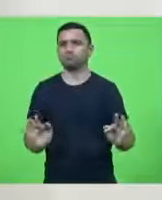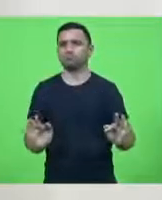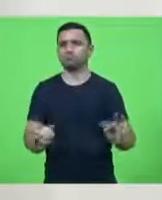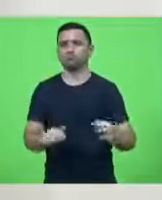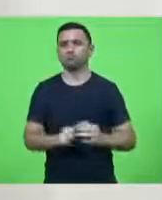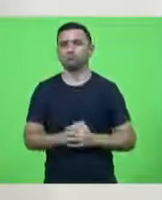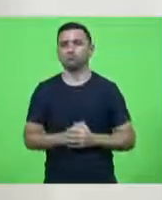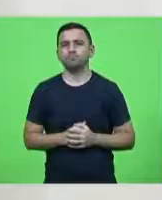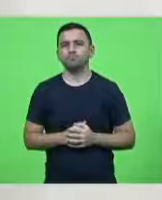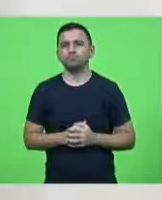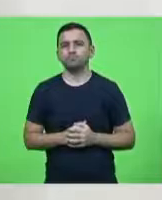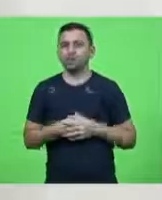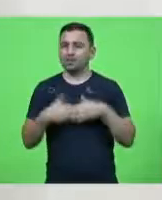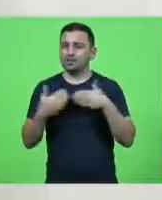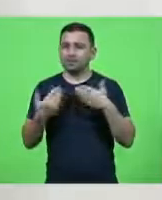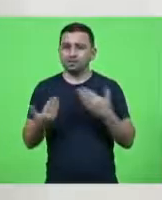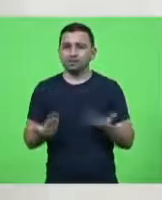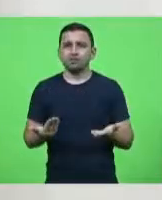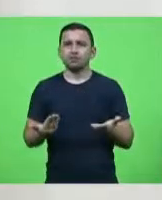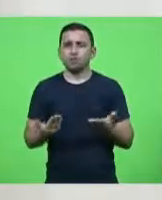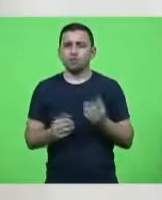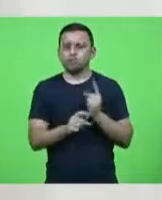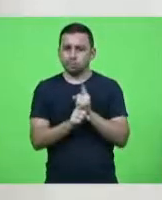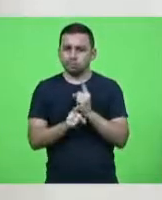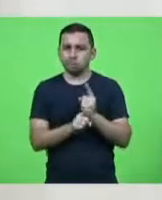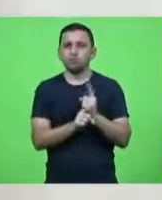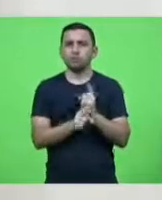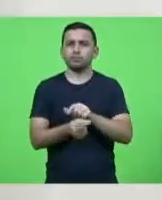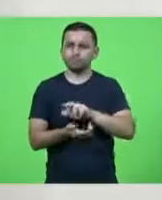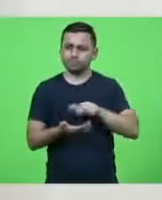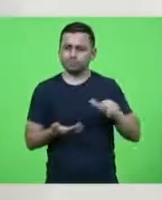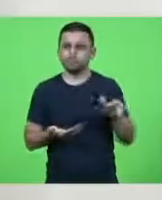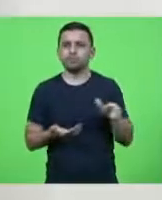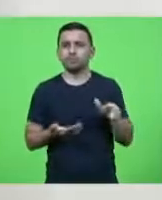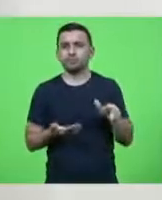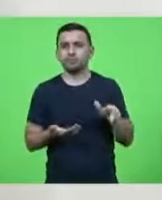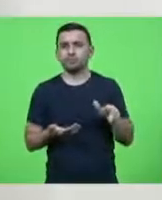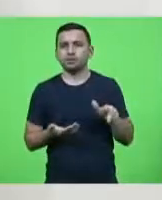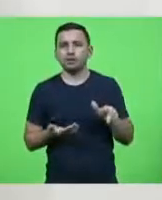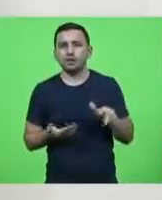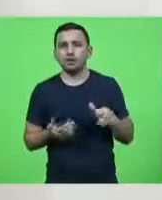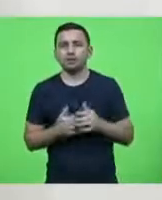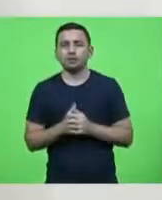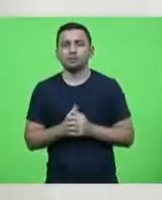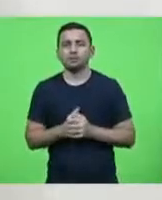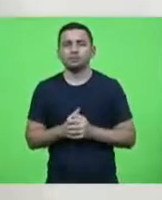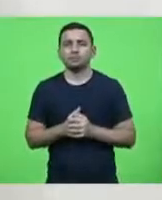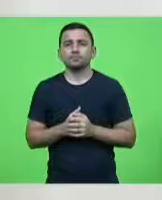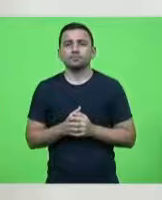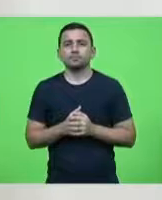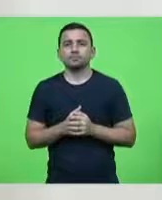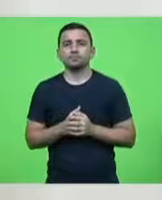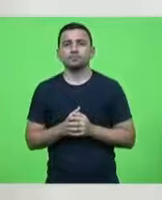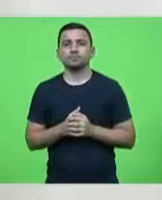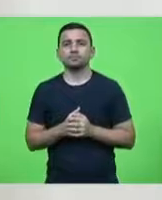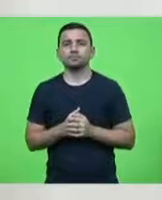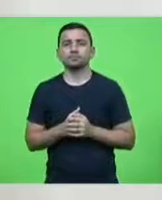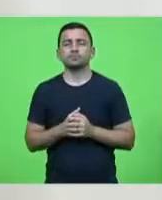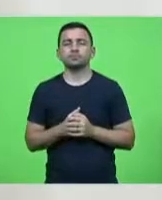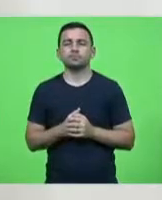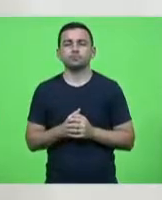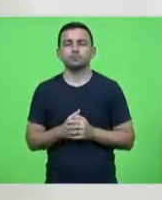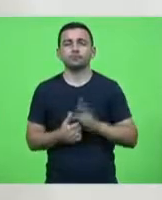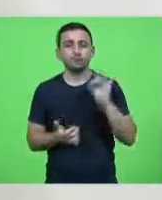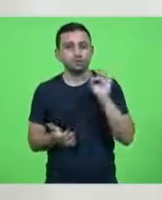foram maneiras encontradas, maneiras encontradas que esse